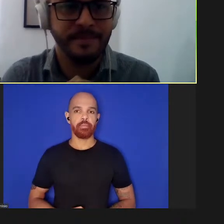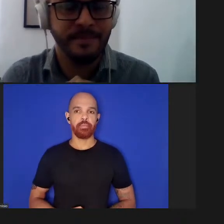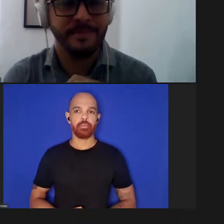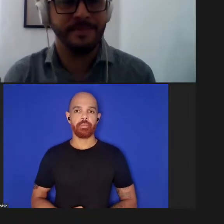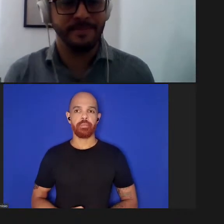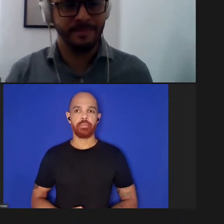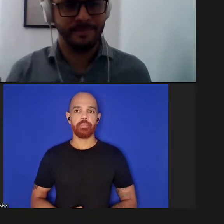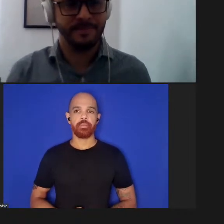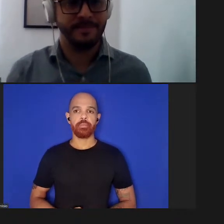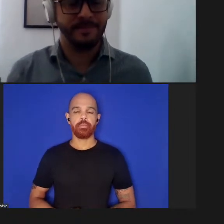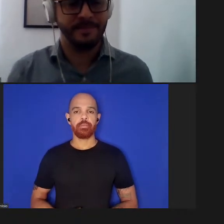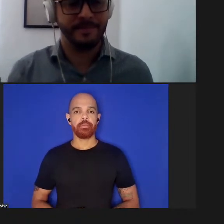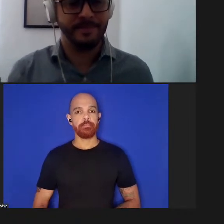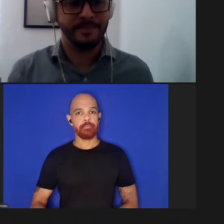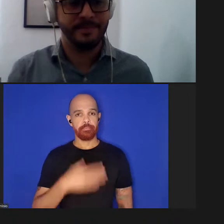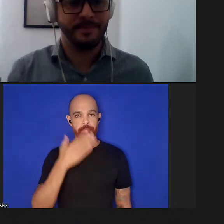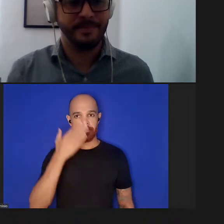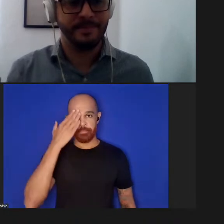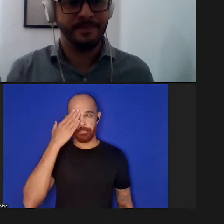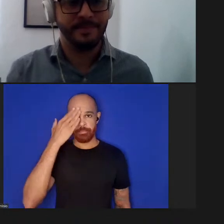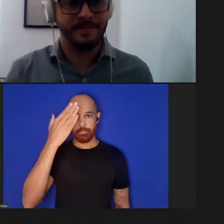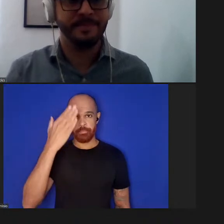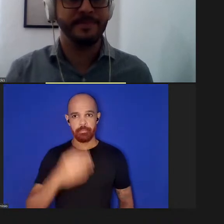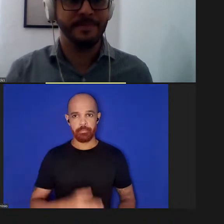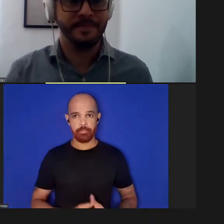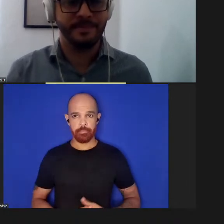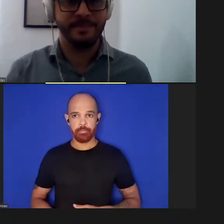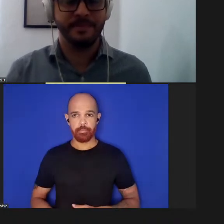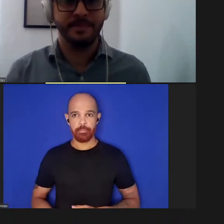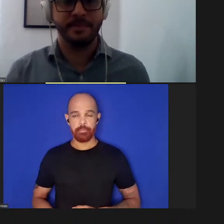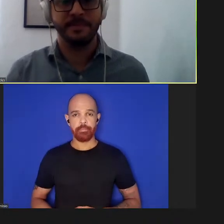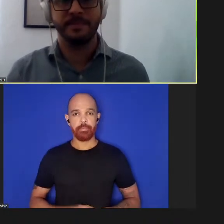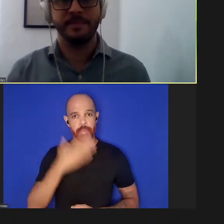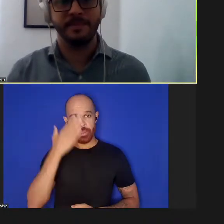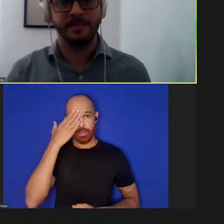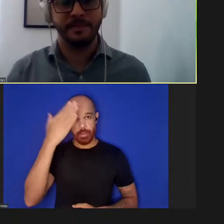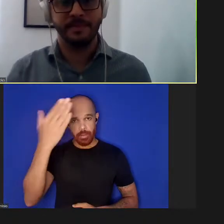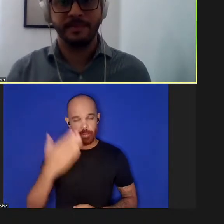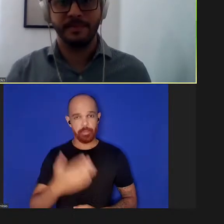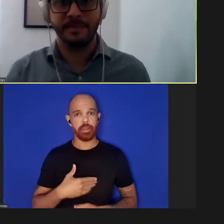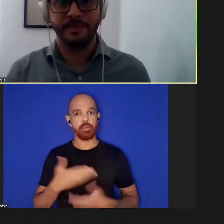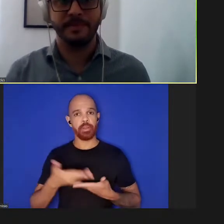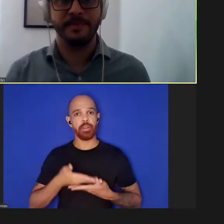Muito obrigado, obrigado pelo convite.